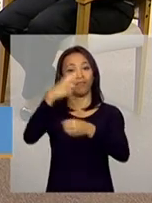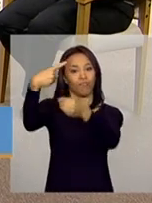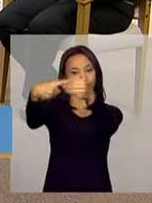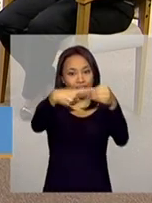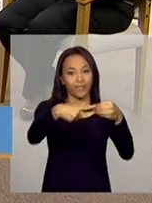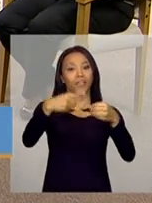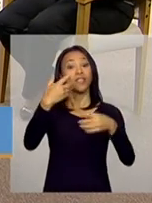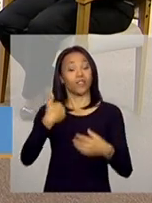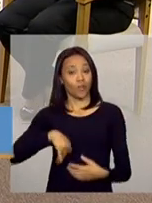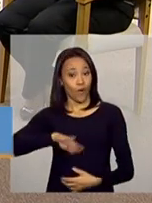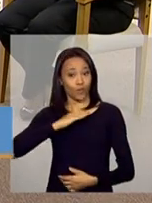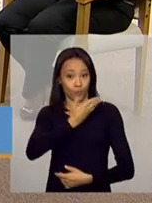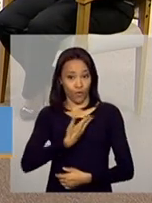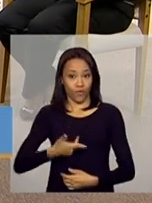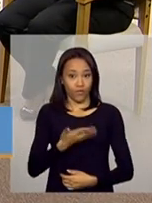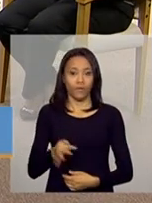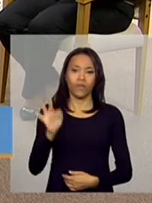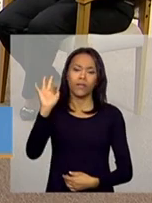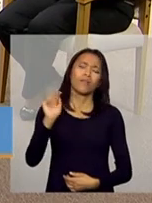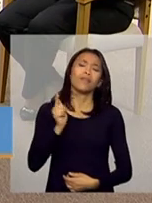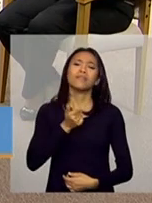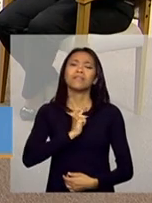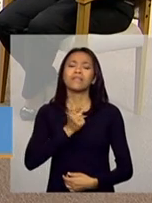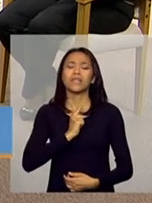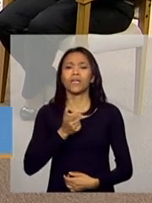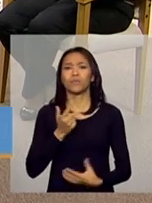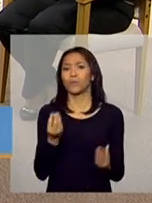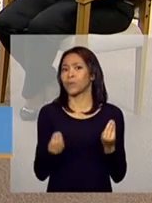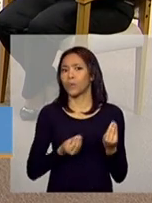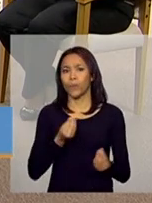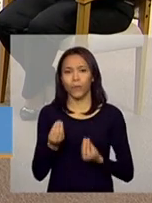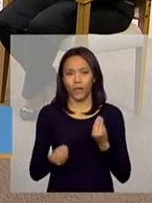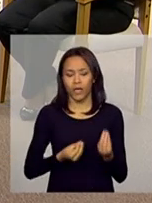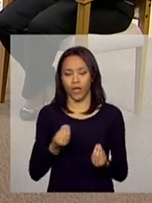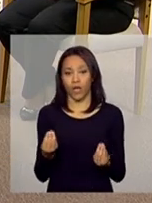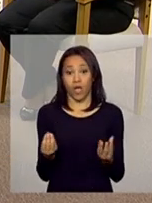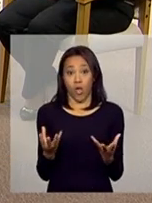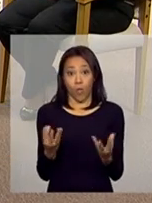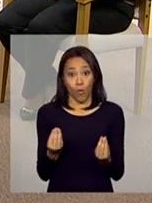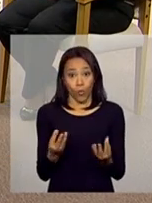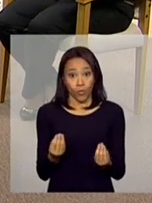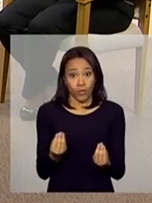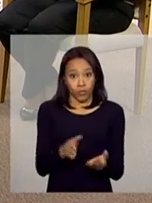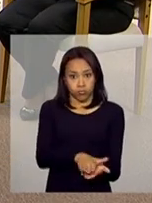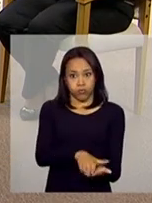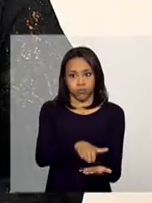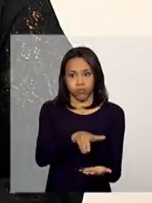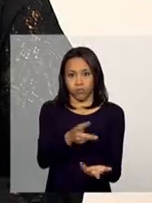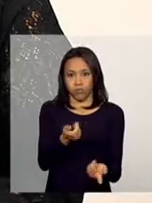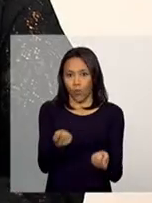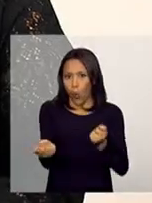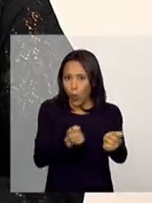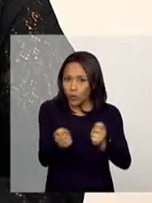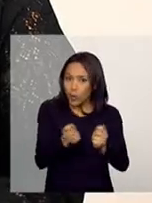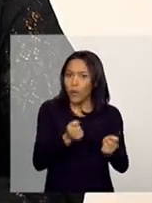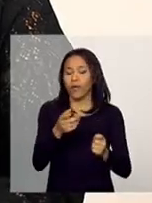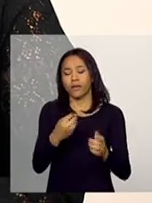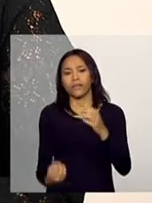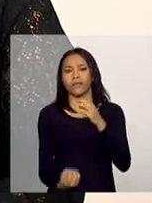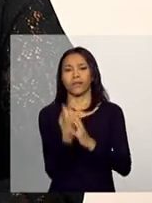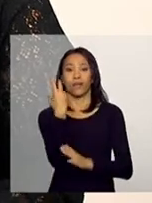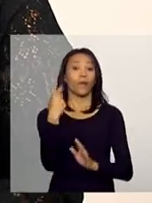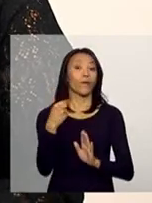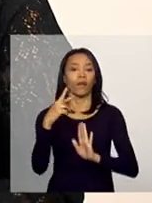como governo federal, nós temos um volume grande no sentido de regulações, ou seja, criar normativas